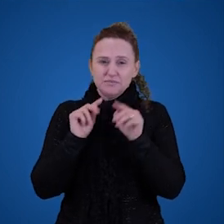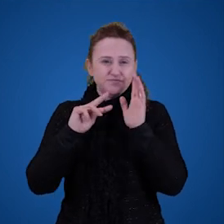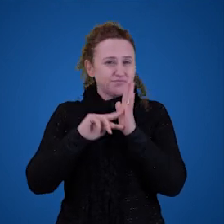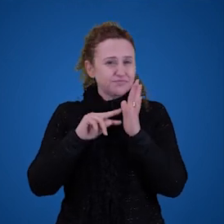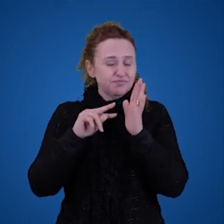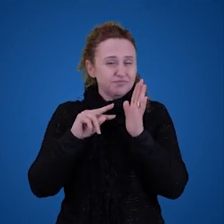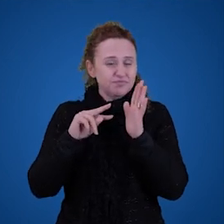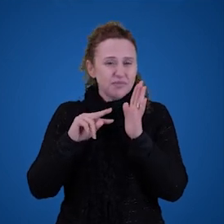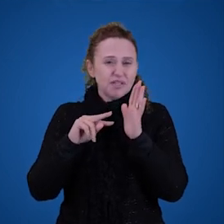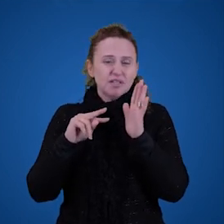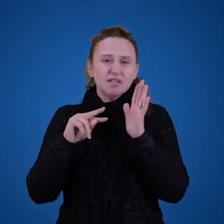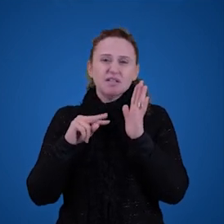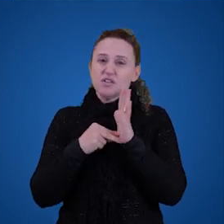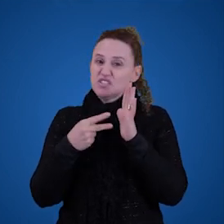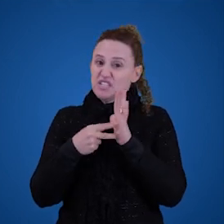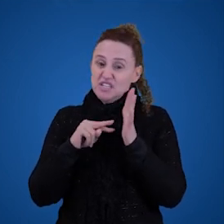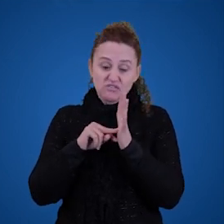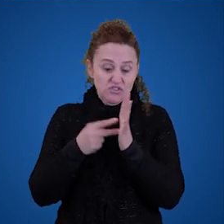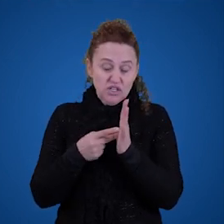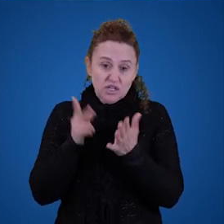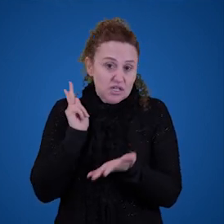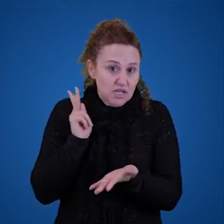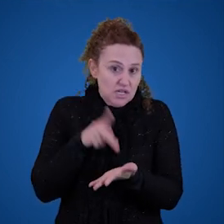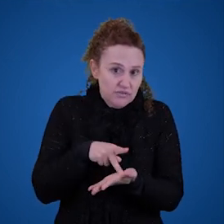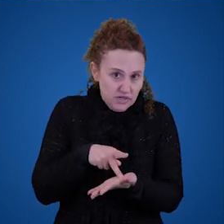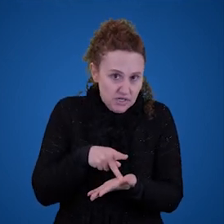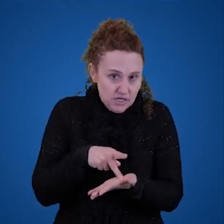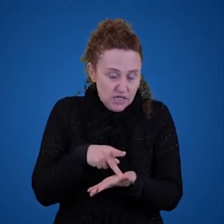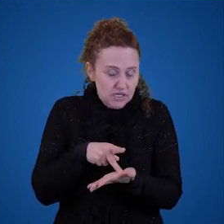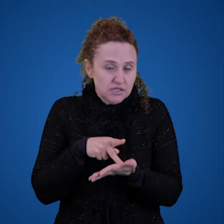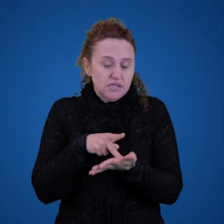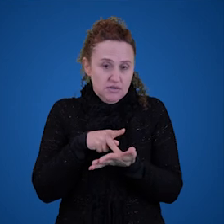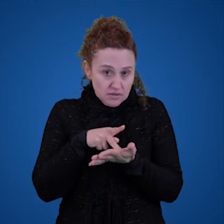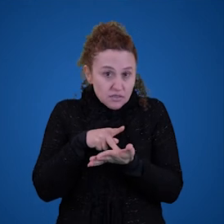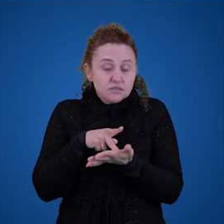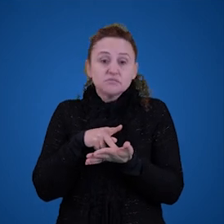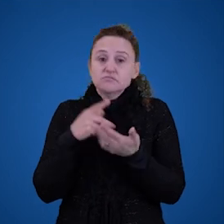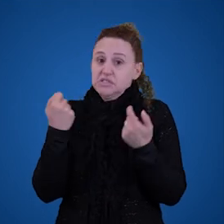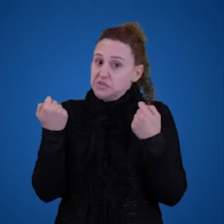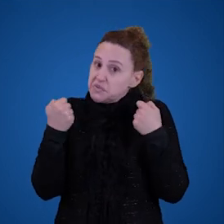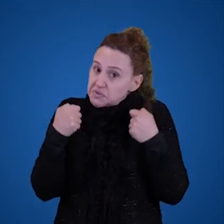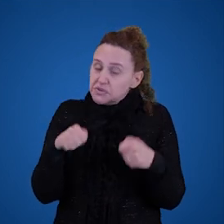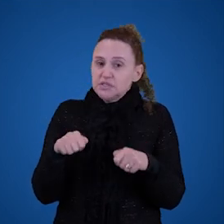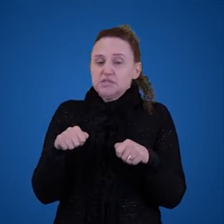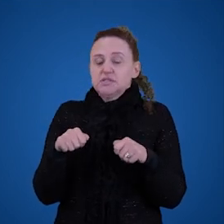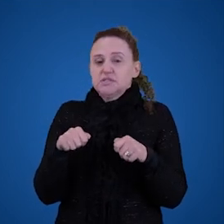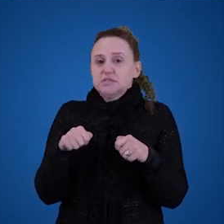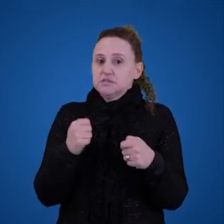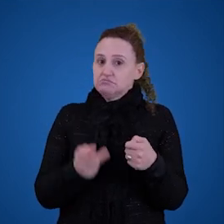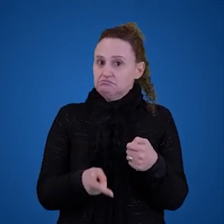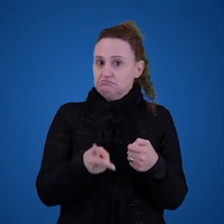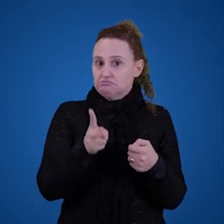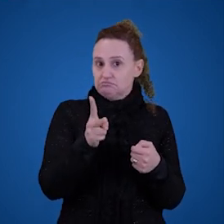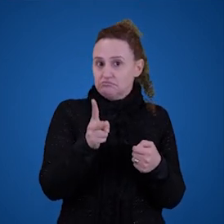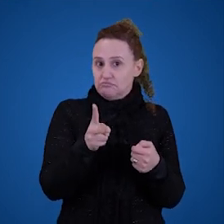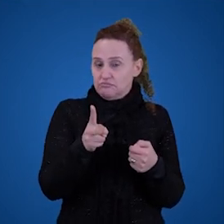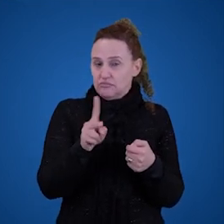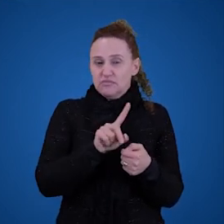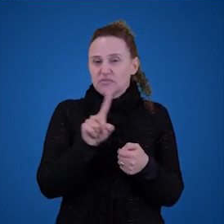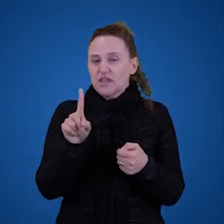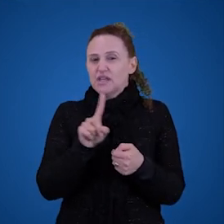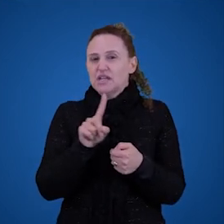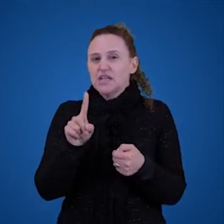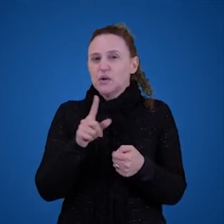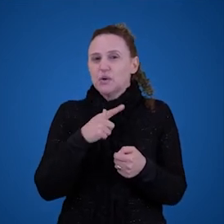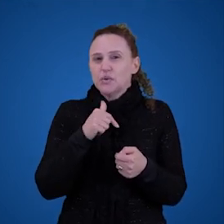desculpa a modalidade da verdade ou seja se a verdade é necessária se a verdade é contingente e também não mantém a